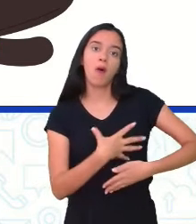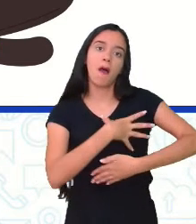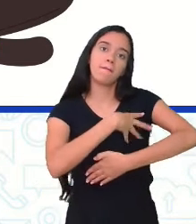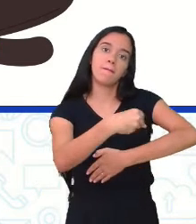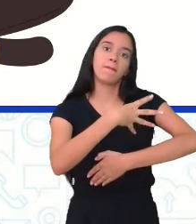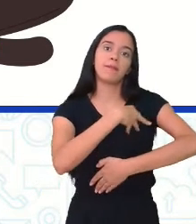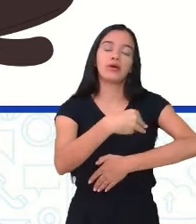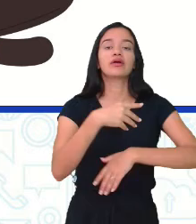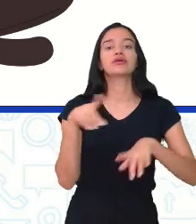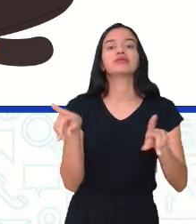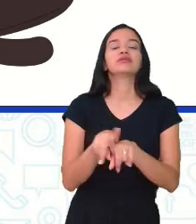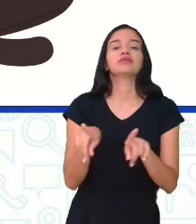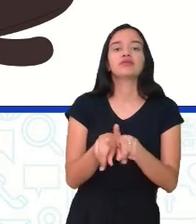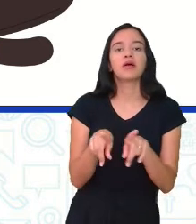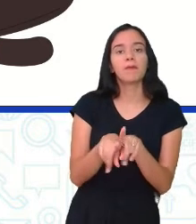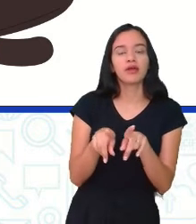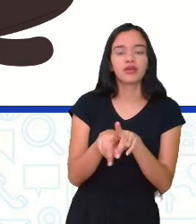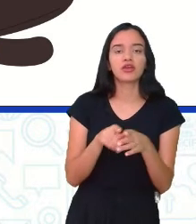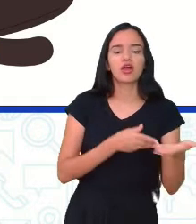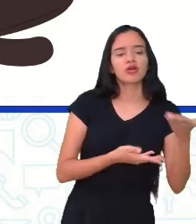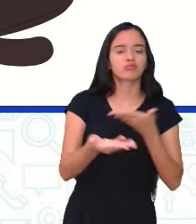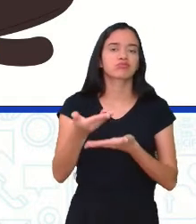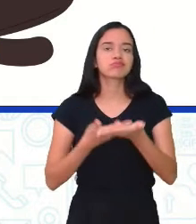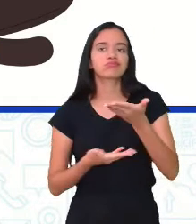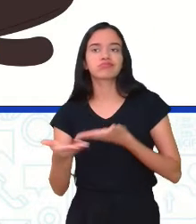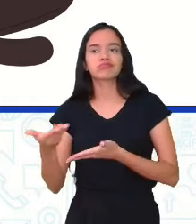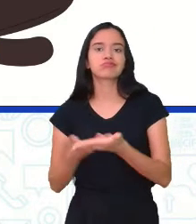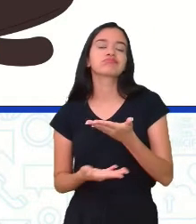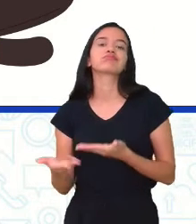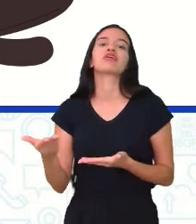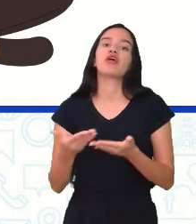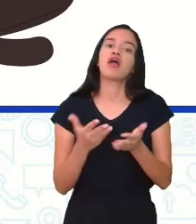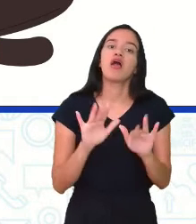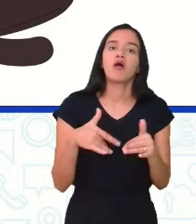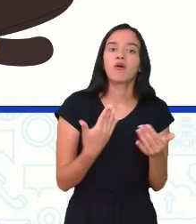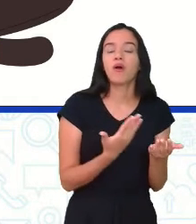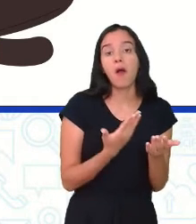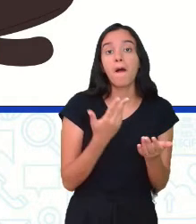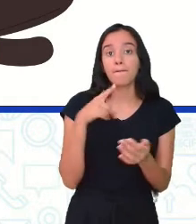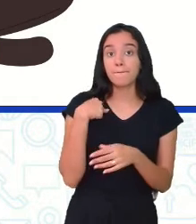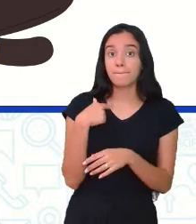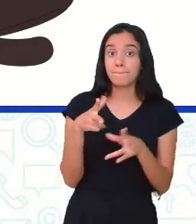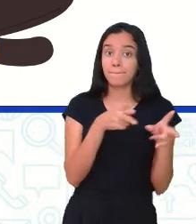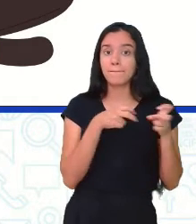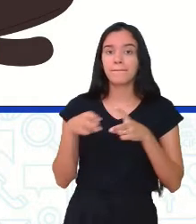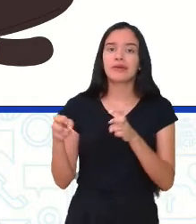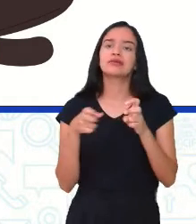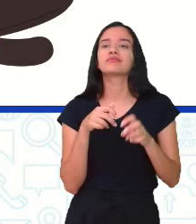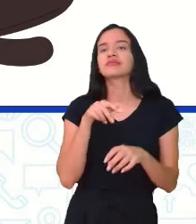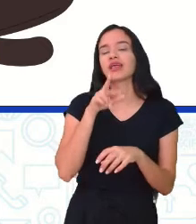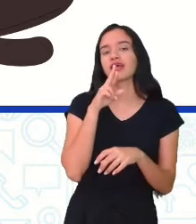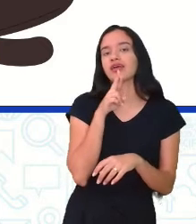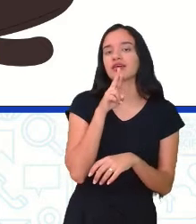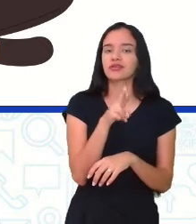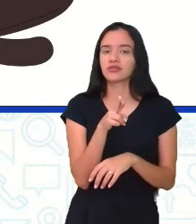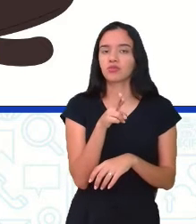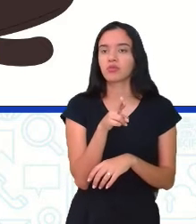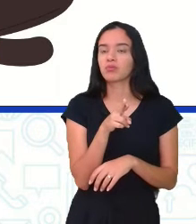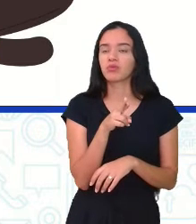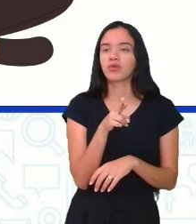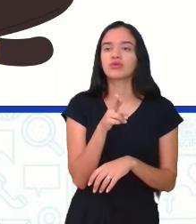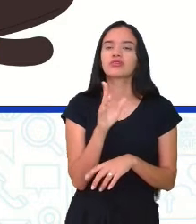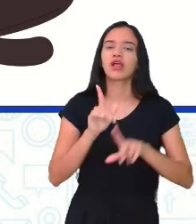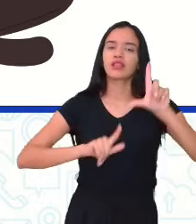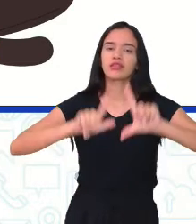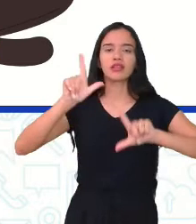compartilhamento de objetos perfurocortantes. Observem aí que nessa resposta aí, nessa